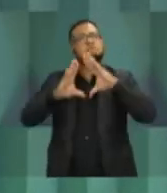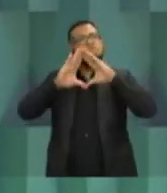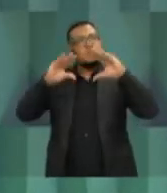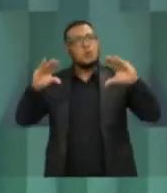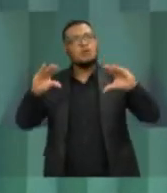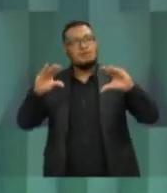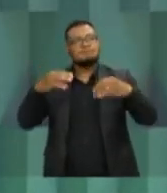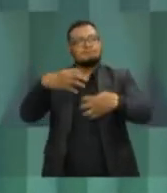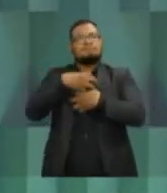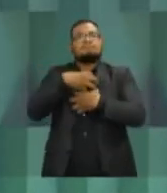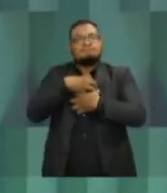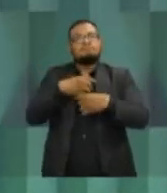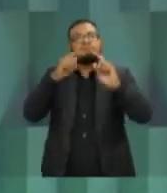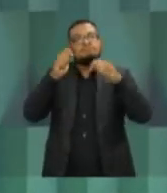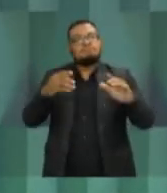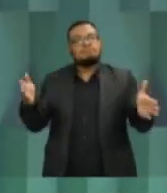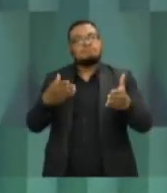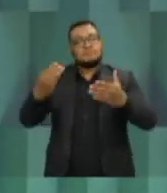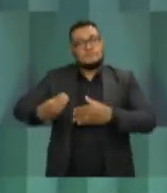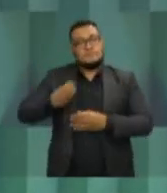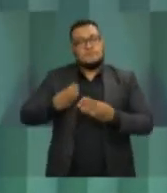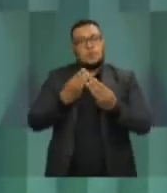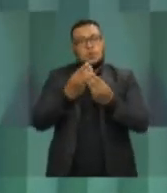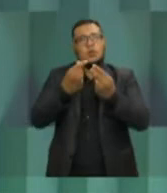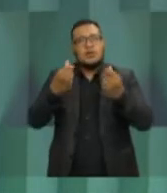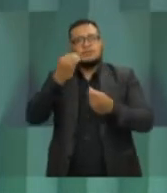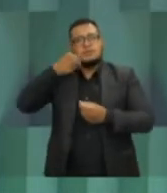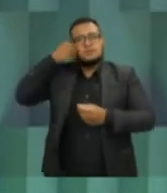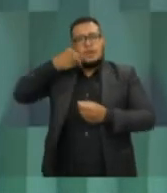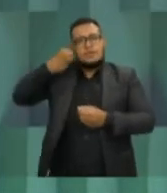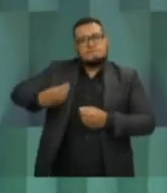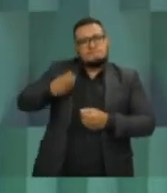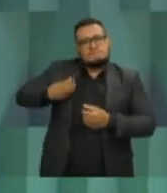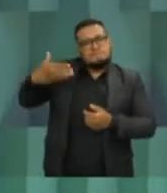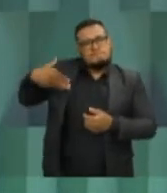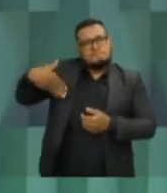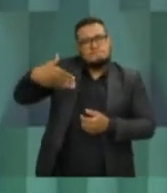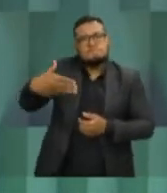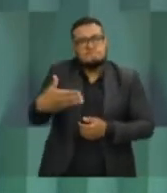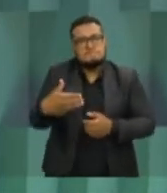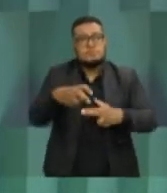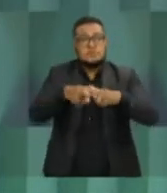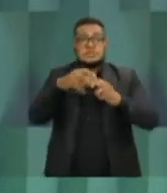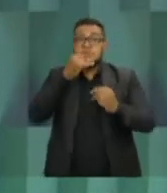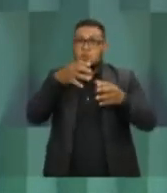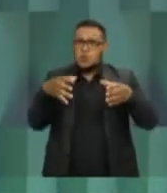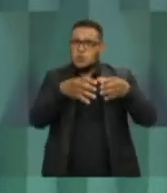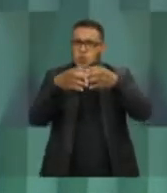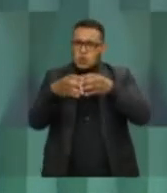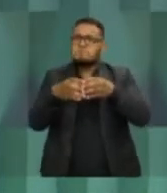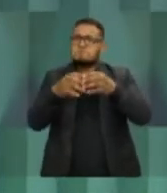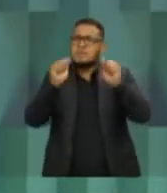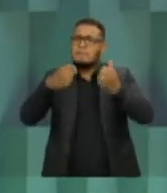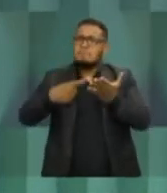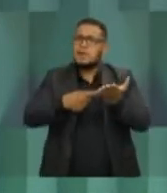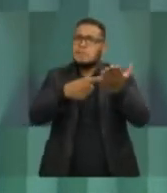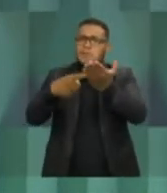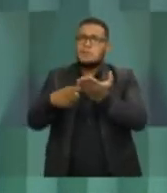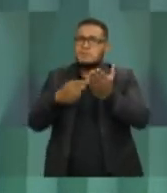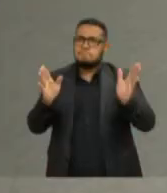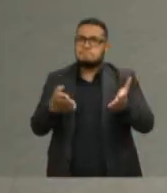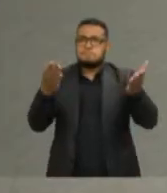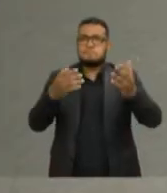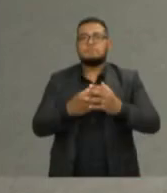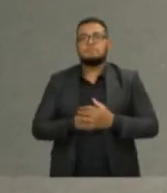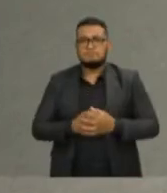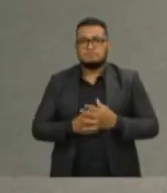condições de garantir que neste momento de dificuldade, a cidade possa sair junto e fazer um desenvolvimento promissor para todos nós.